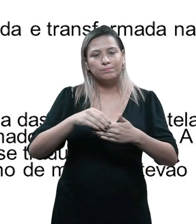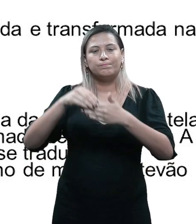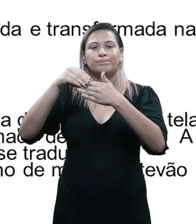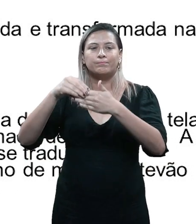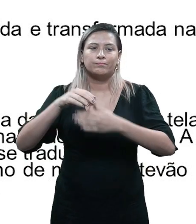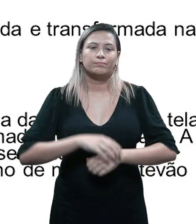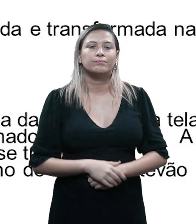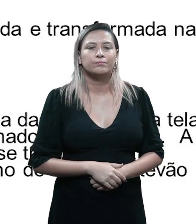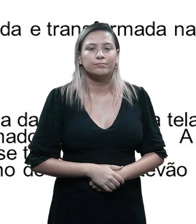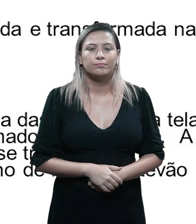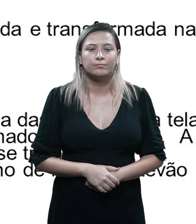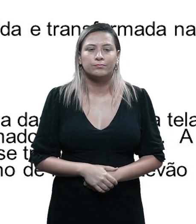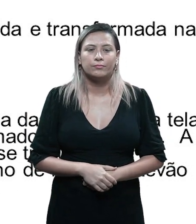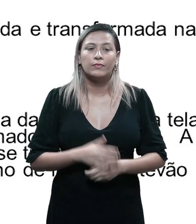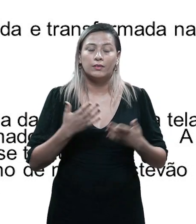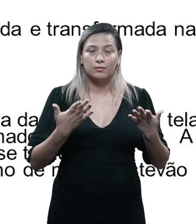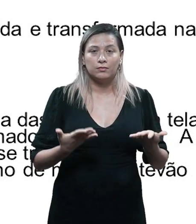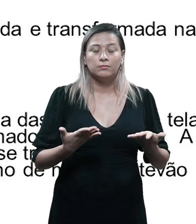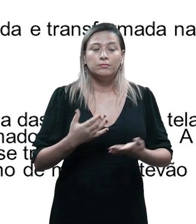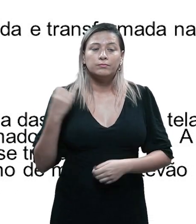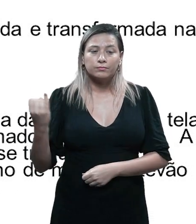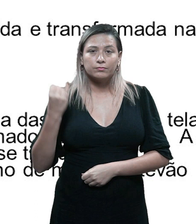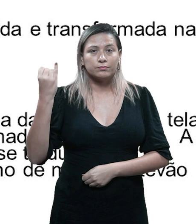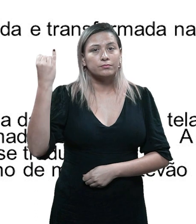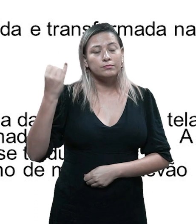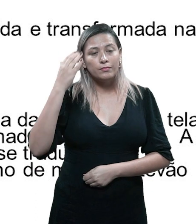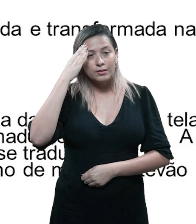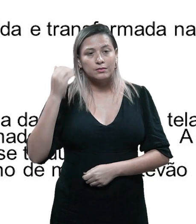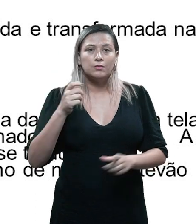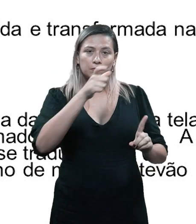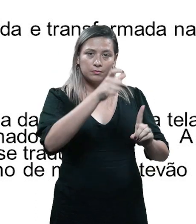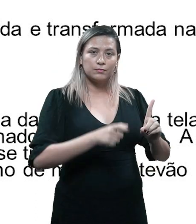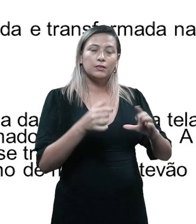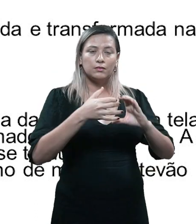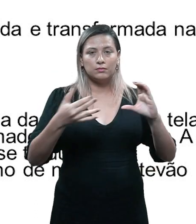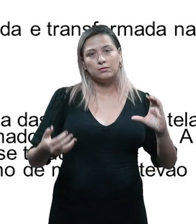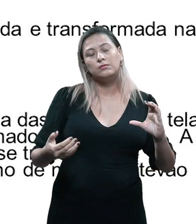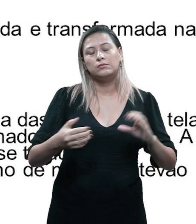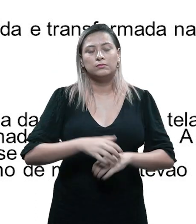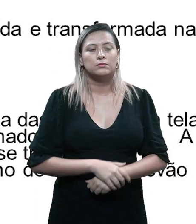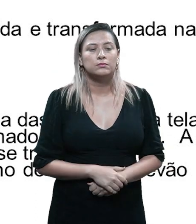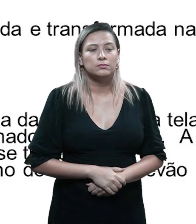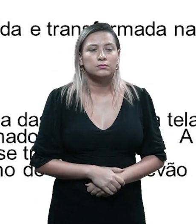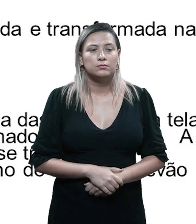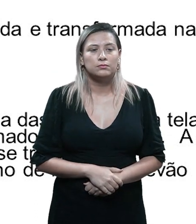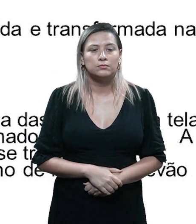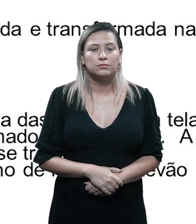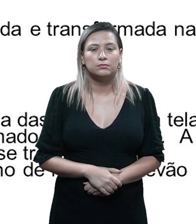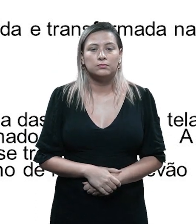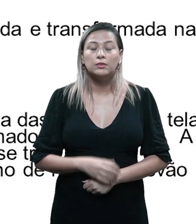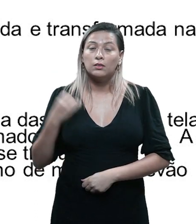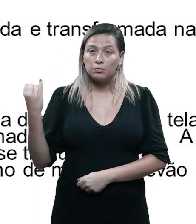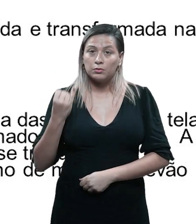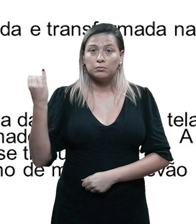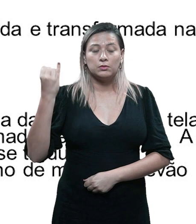ferramenta também para que você delimite esse personagem. A caracterização dos personagens é